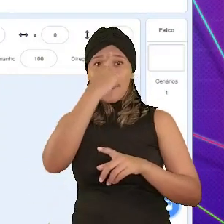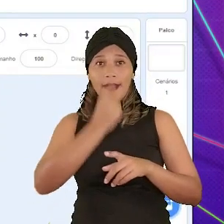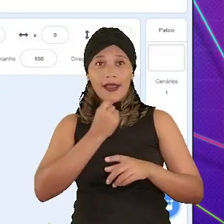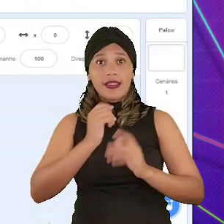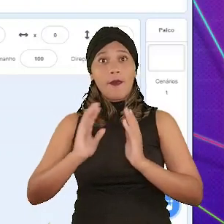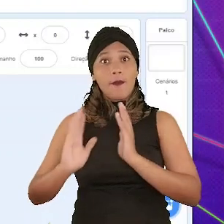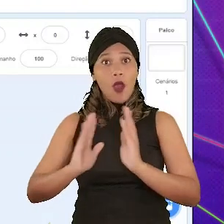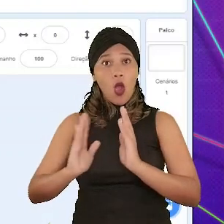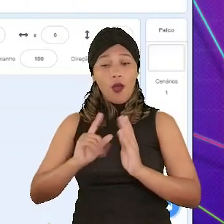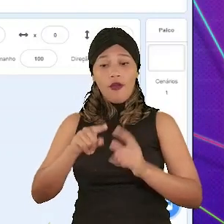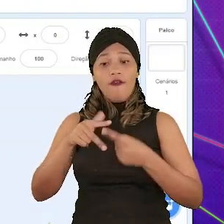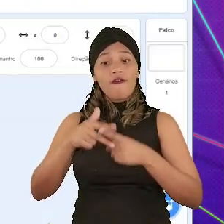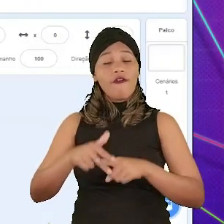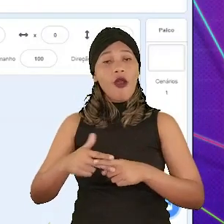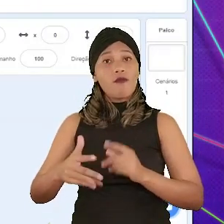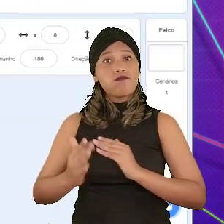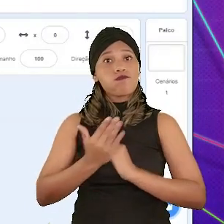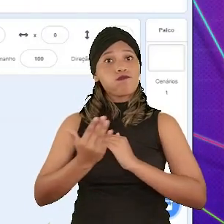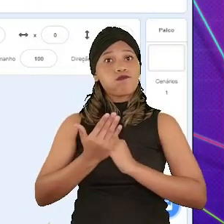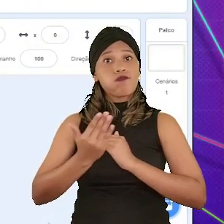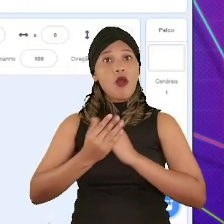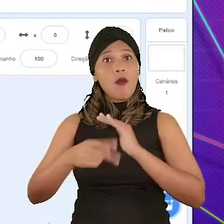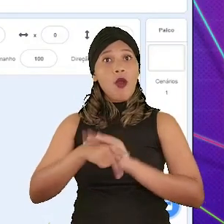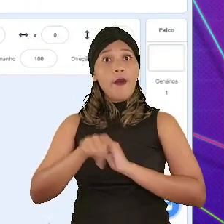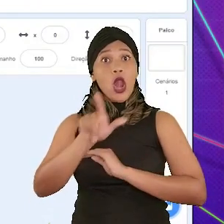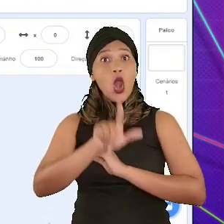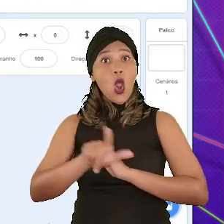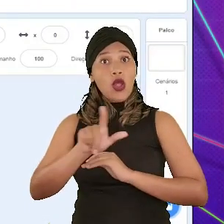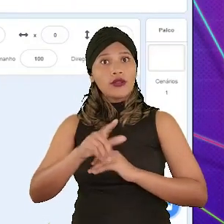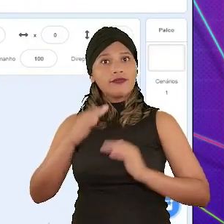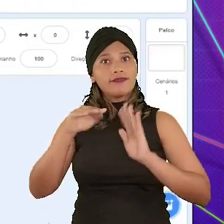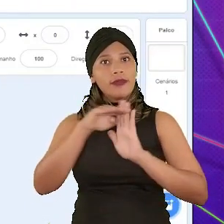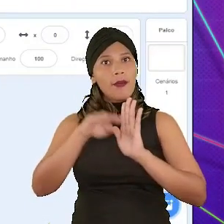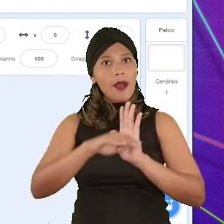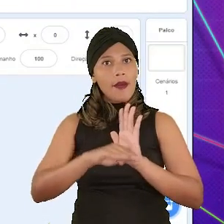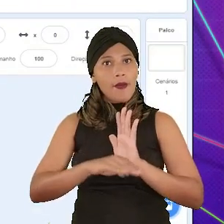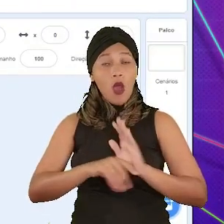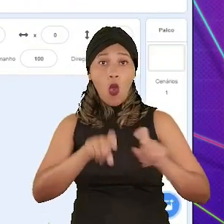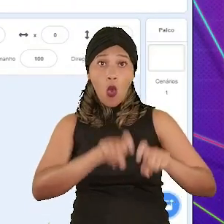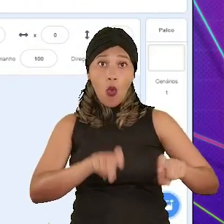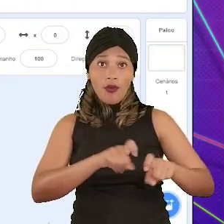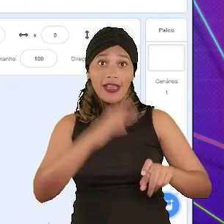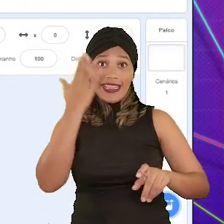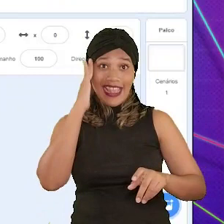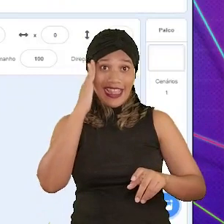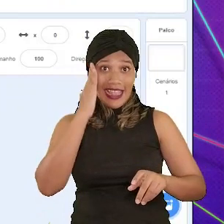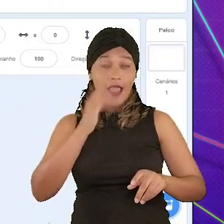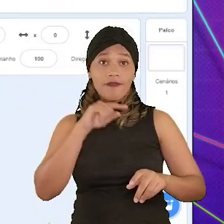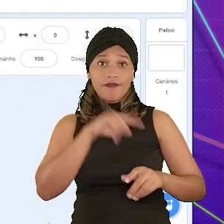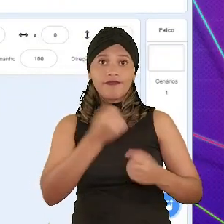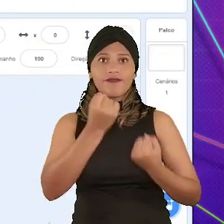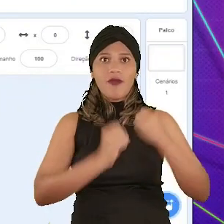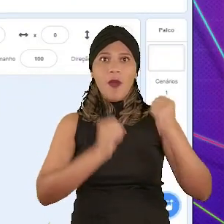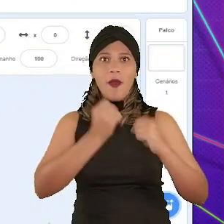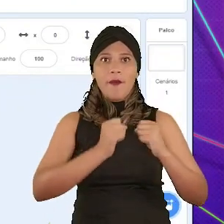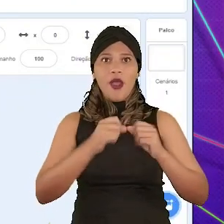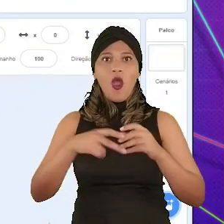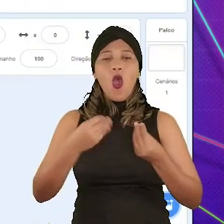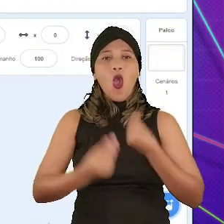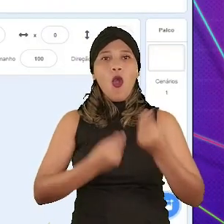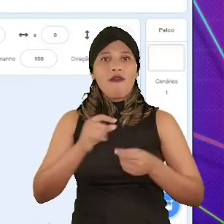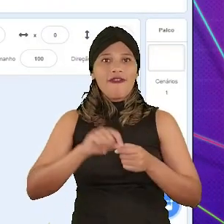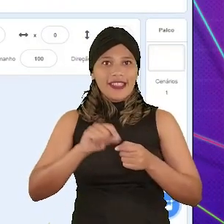aparência e outros blocos de ferramentas, que vão nos ajudar a criar uma sequência lógica que no nosso computador vai ler, entender e